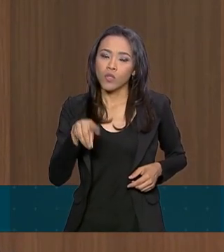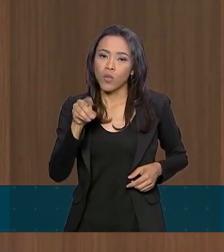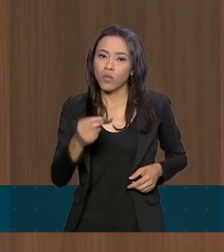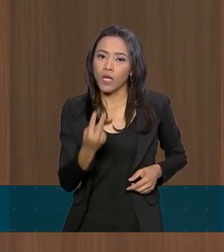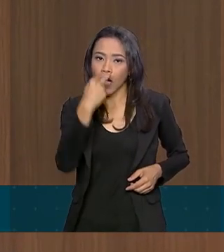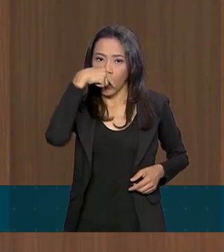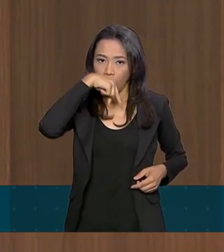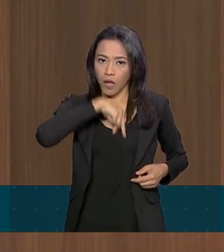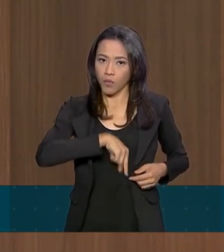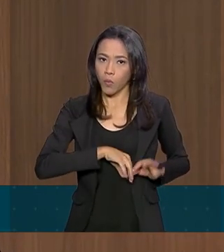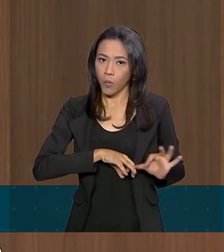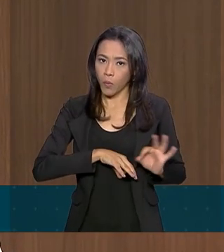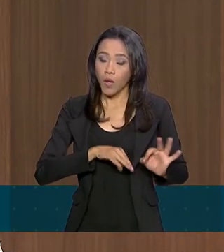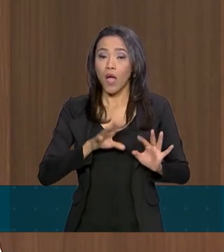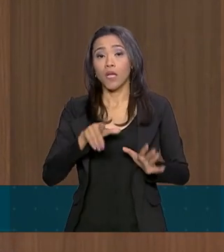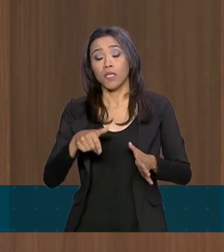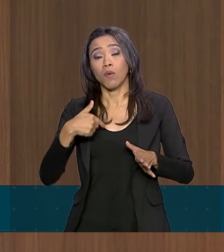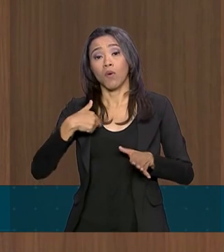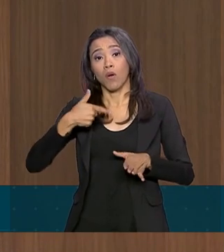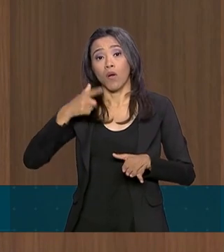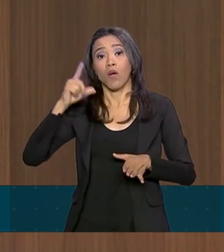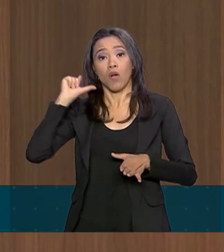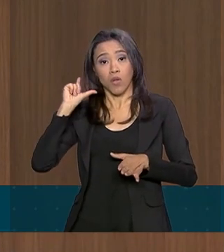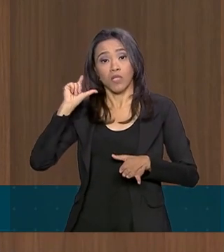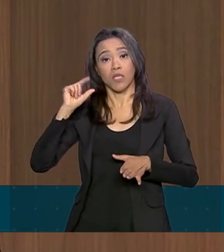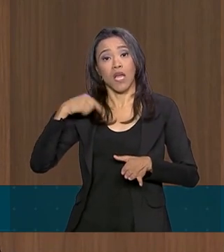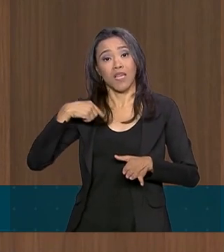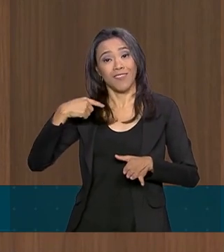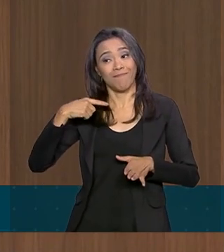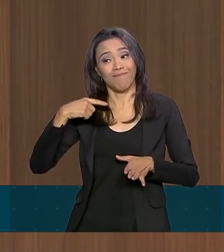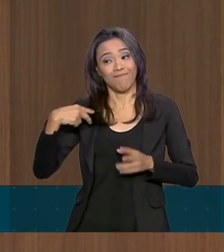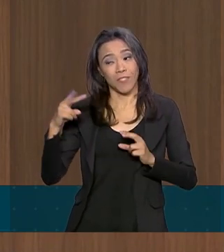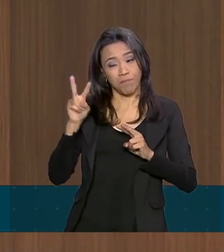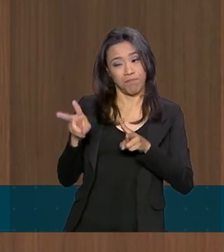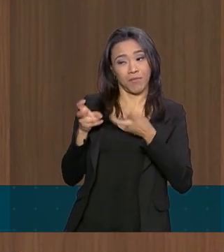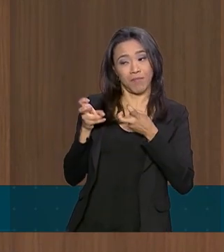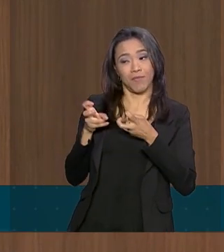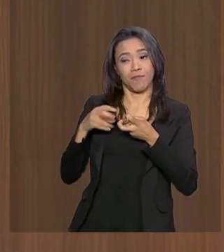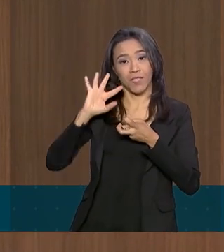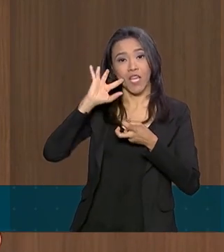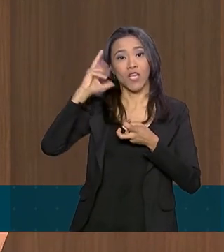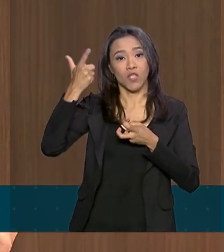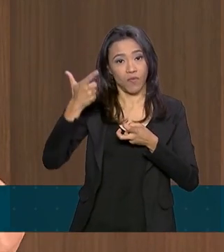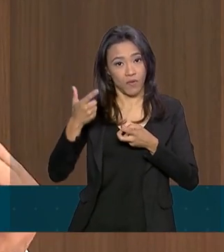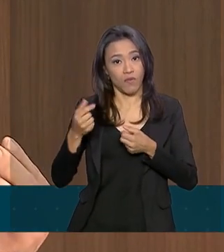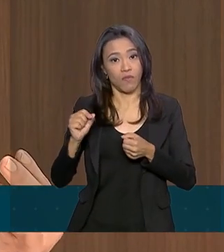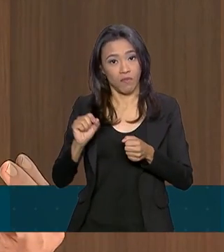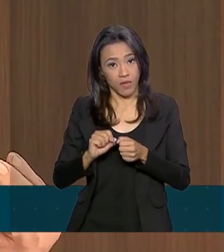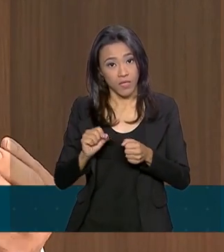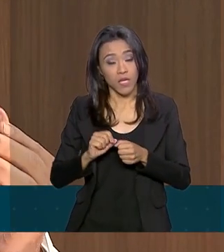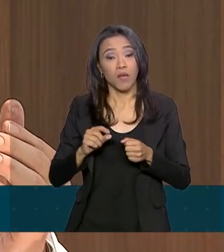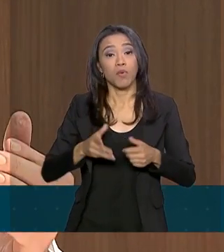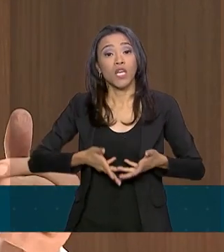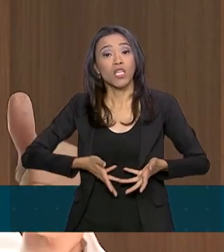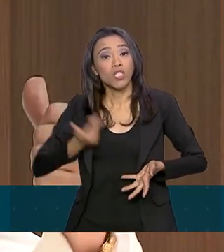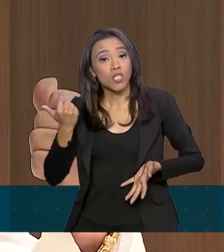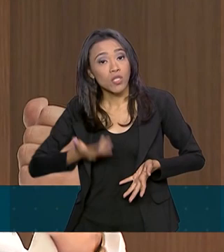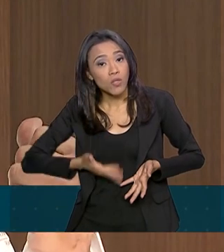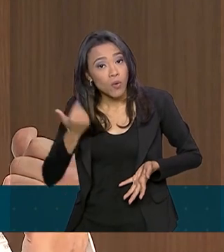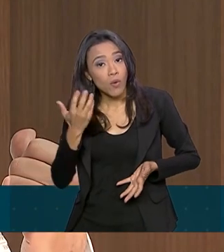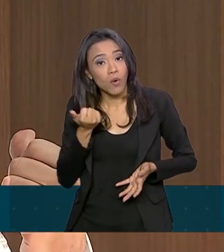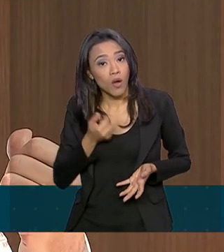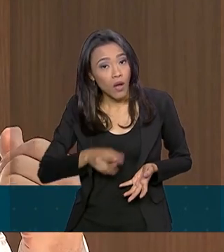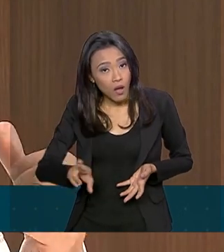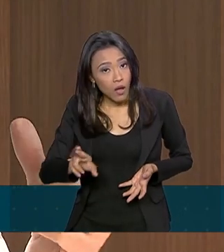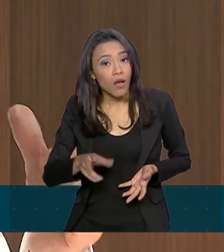distendeu no final da tarde e nós fomos obrigados a colocar a sonda gástrica. sonda gástrica drenou bastante ar e líquido